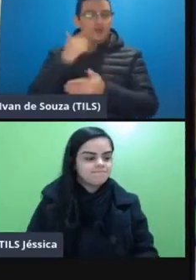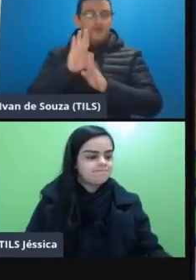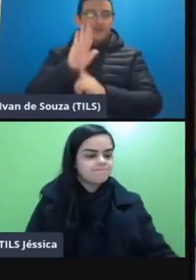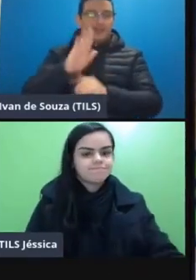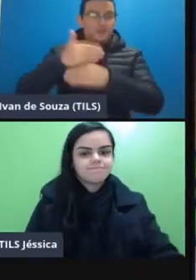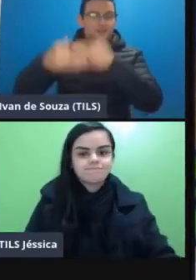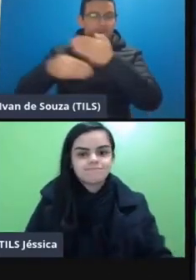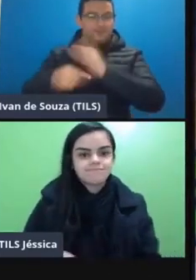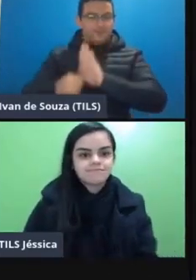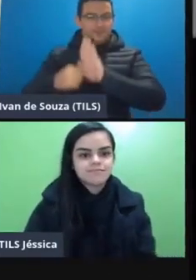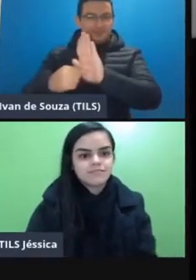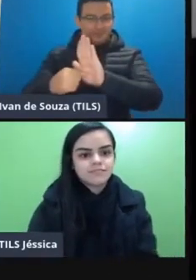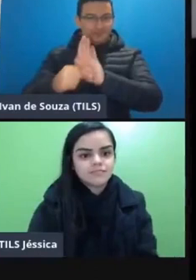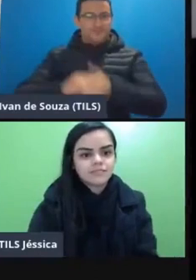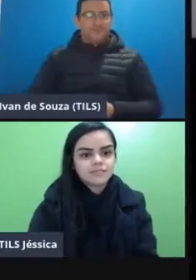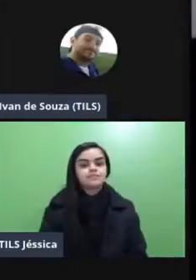eu vou compartilhar aqui a tela